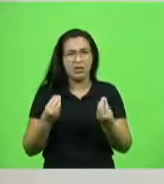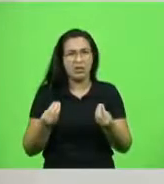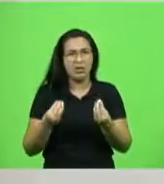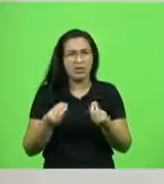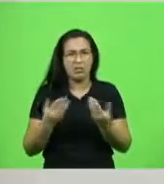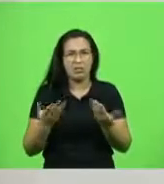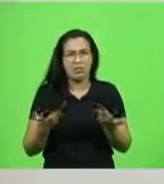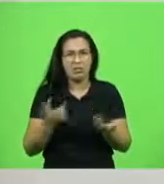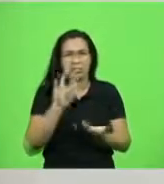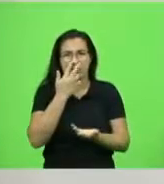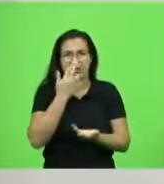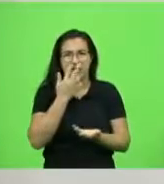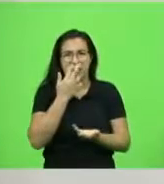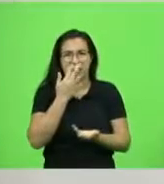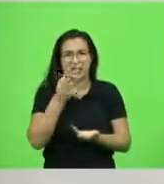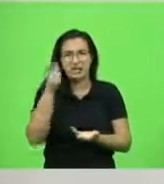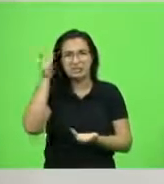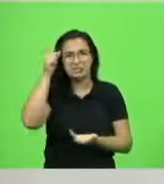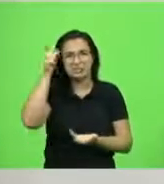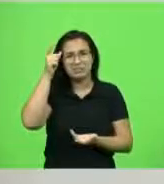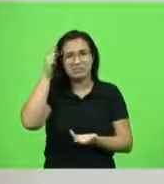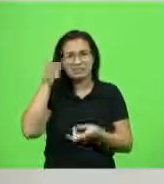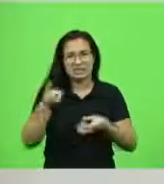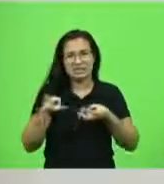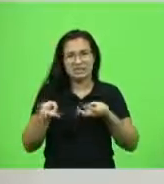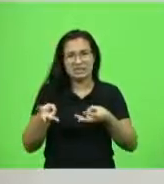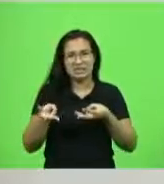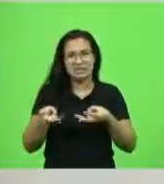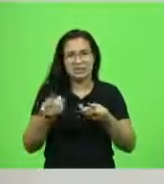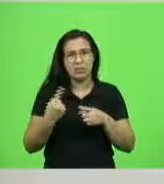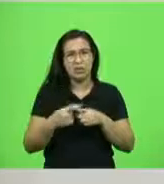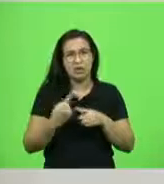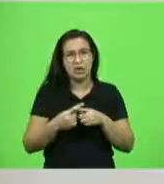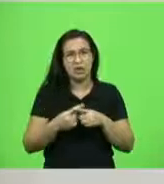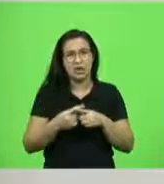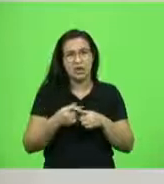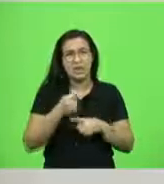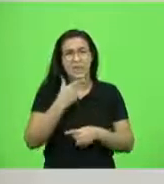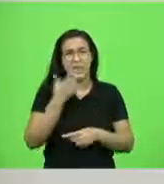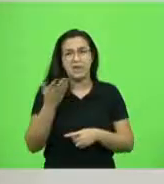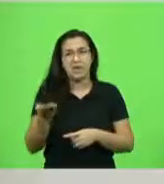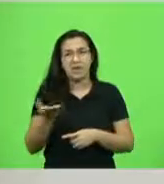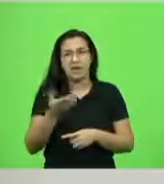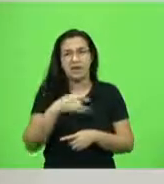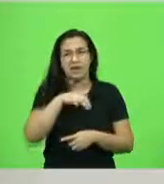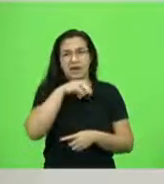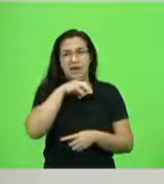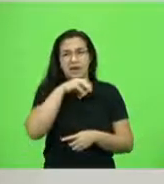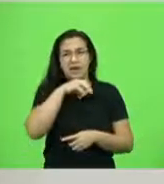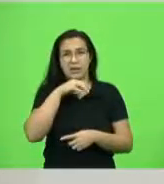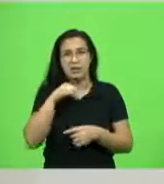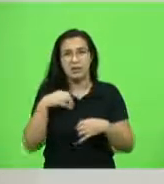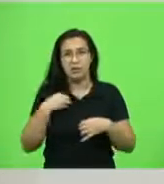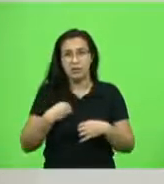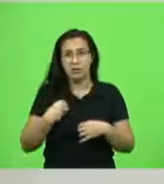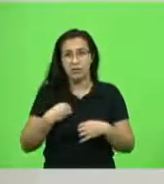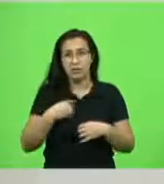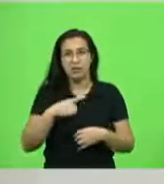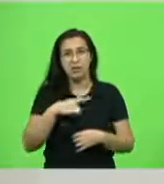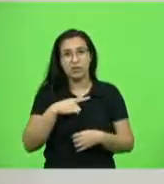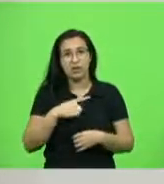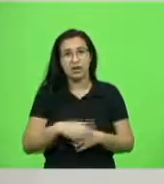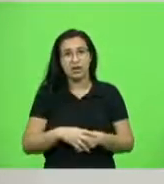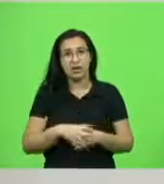demoníaca, demoníaca, porque o animal estava vivo ainda. Sabe, então, a encarnação do demônio na ação da